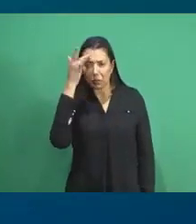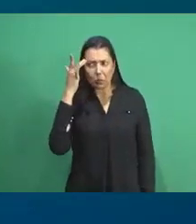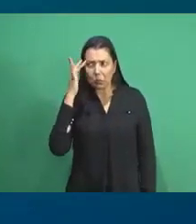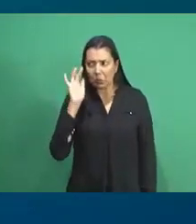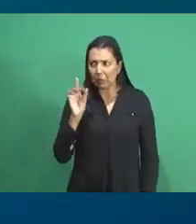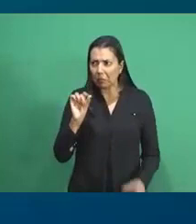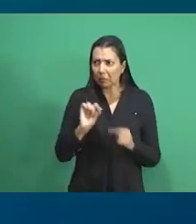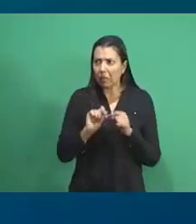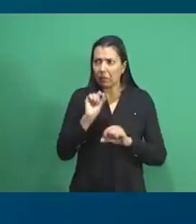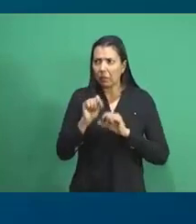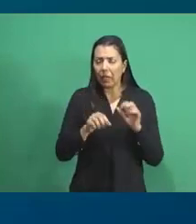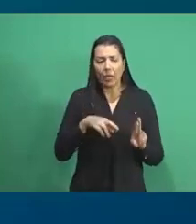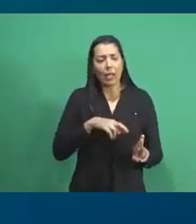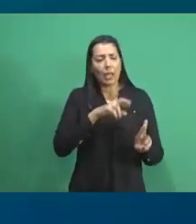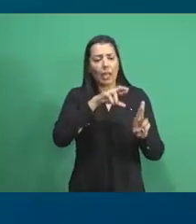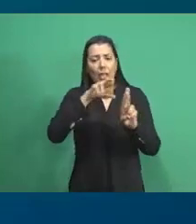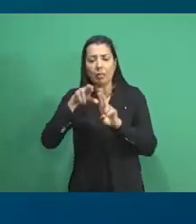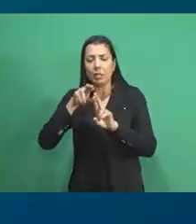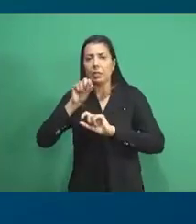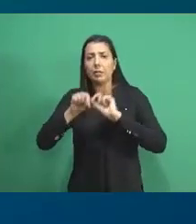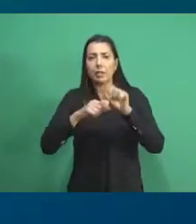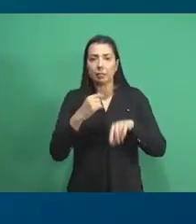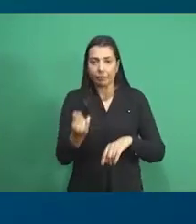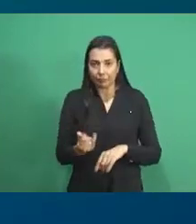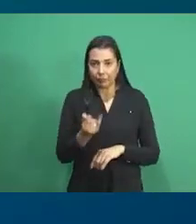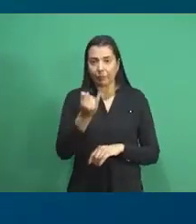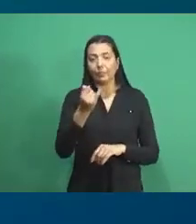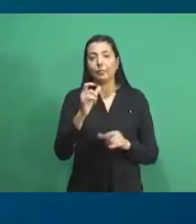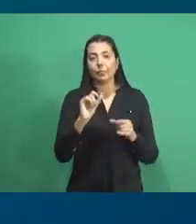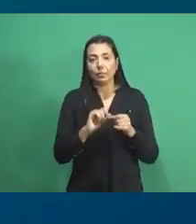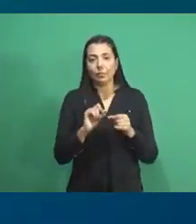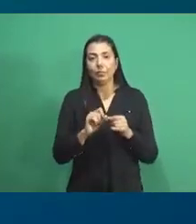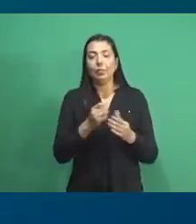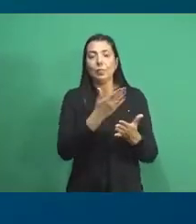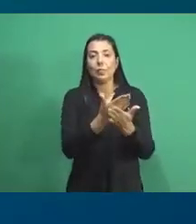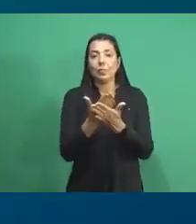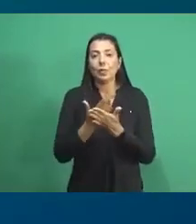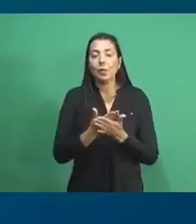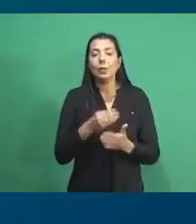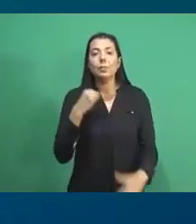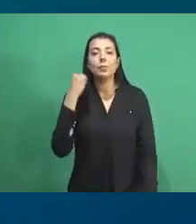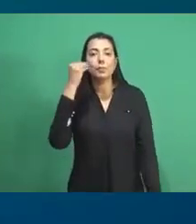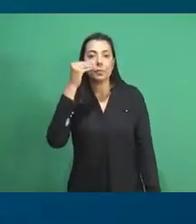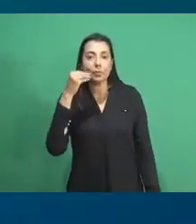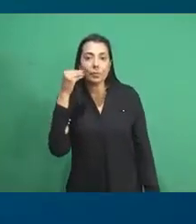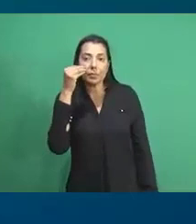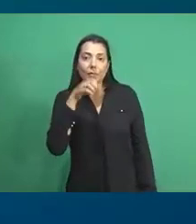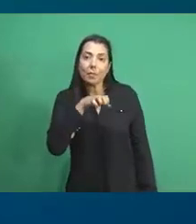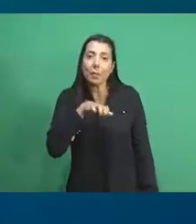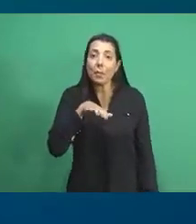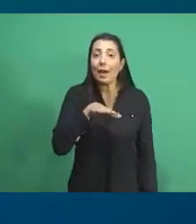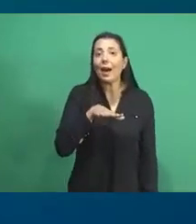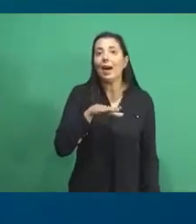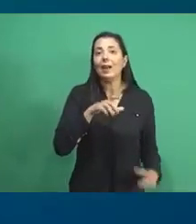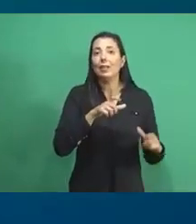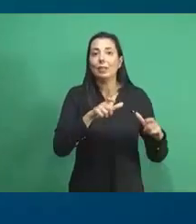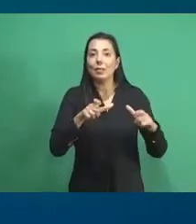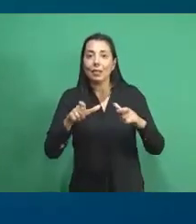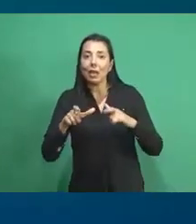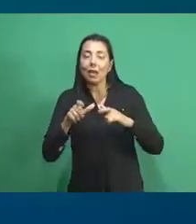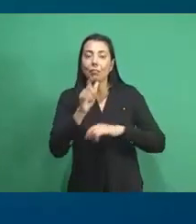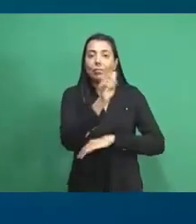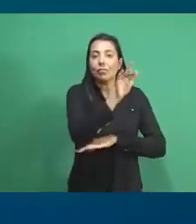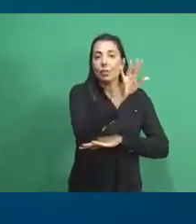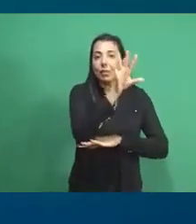Face, ele se refere à importância de se realizar um estudo experimental numa área de campo, numa área de